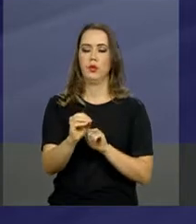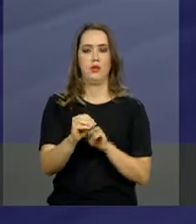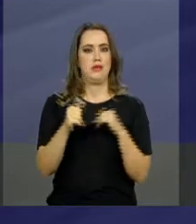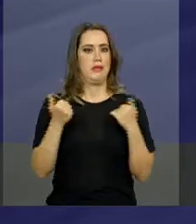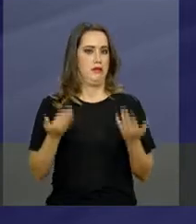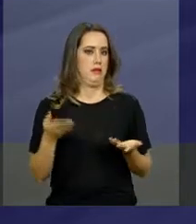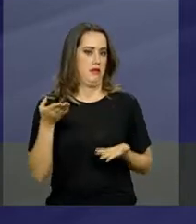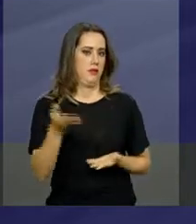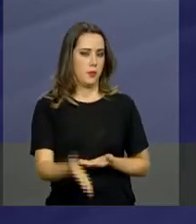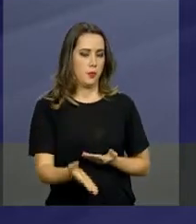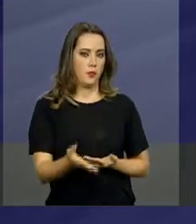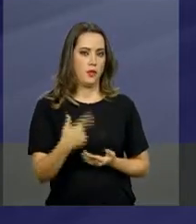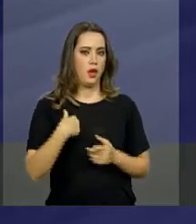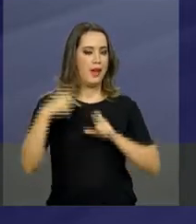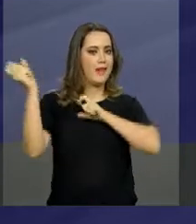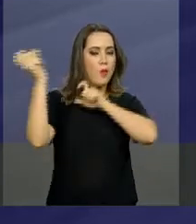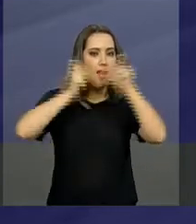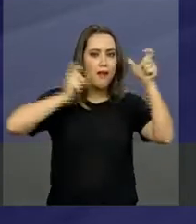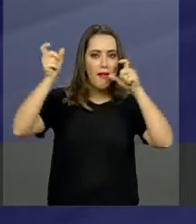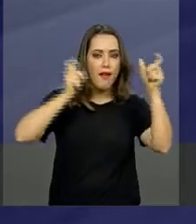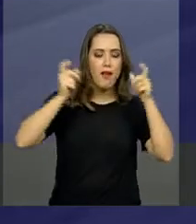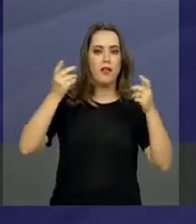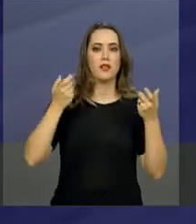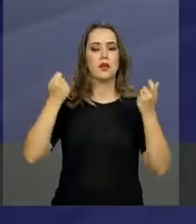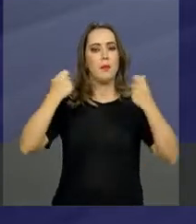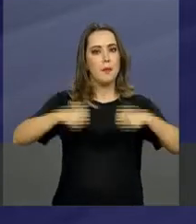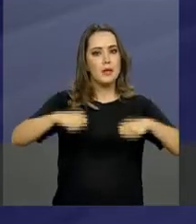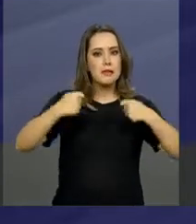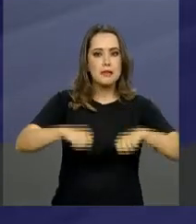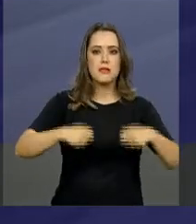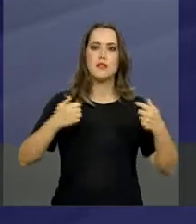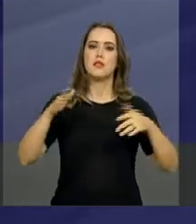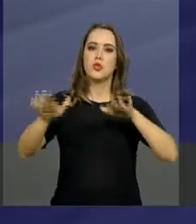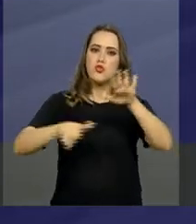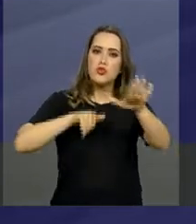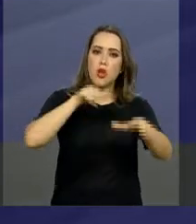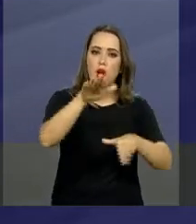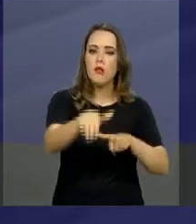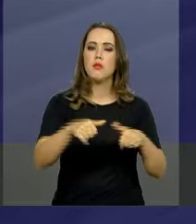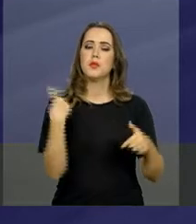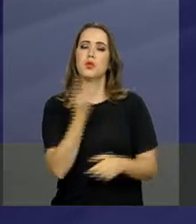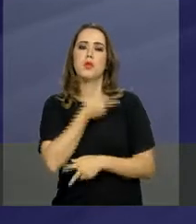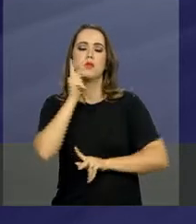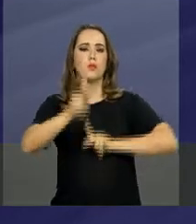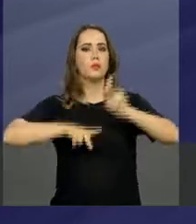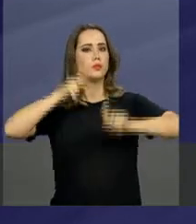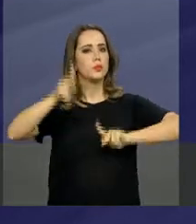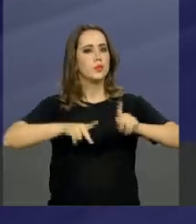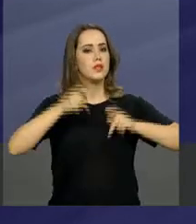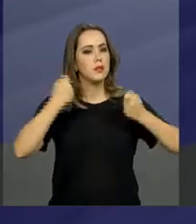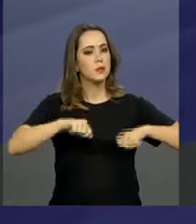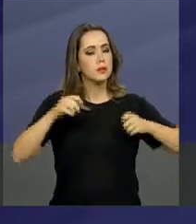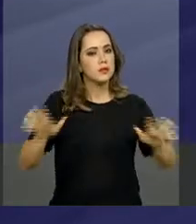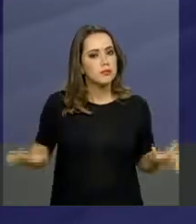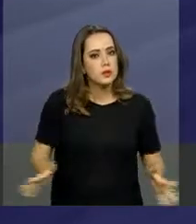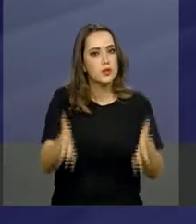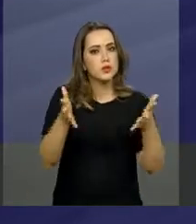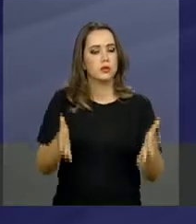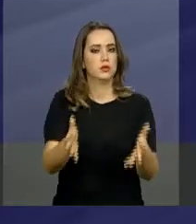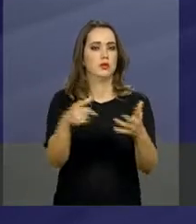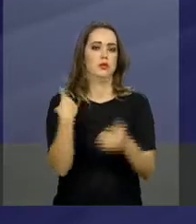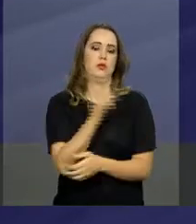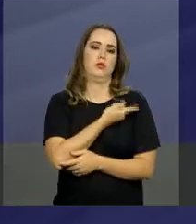um alerta e um apelo à nossa população. Nós estamos